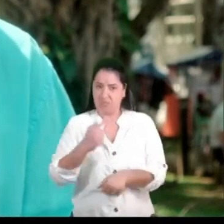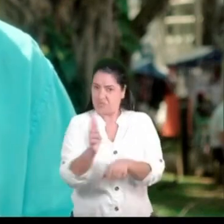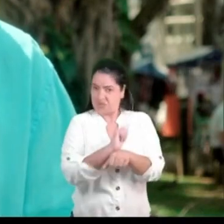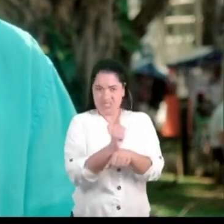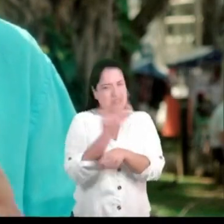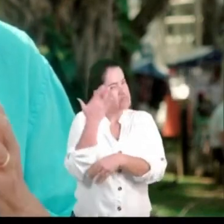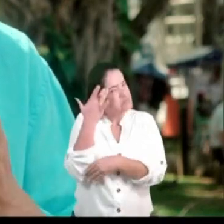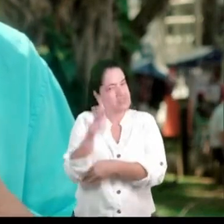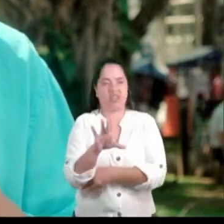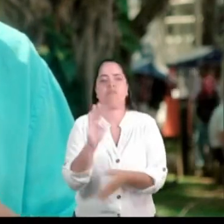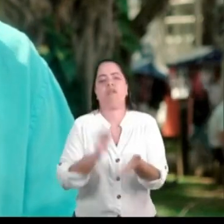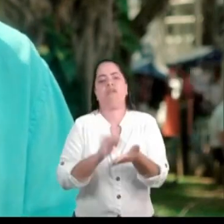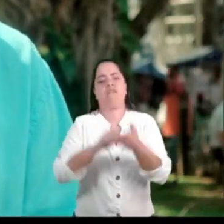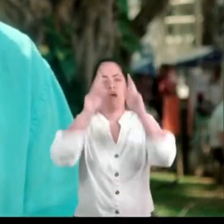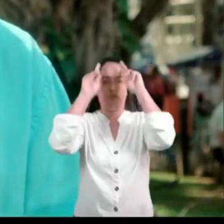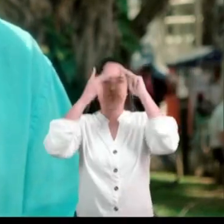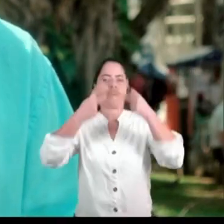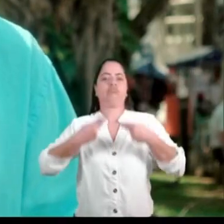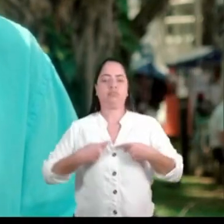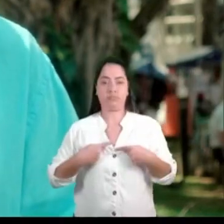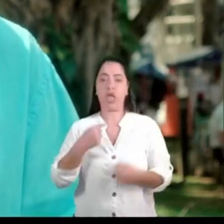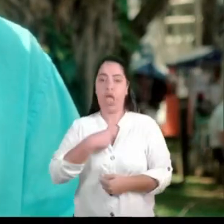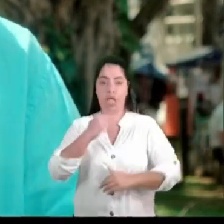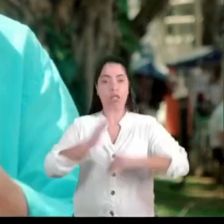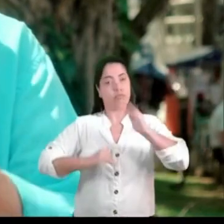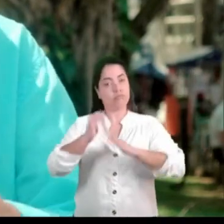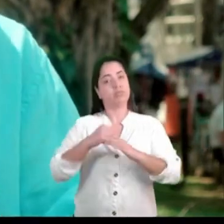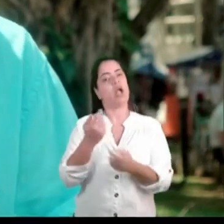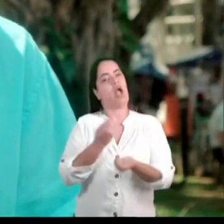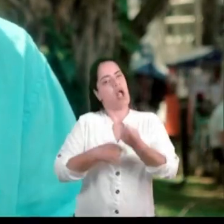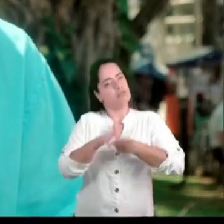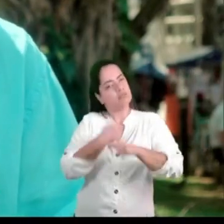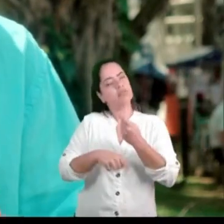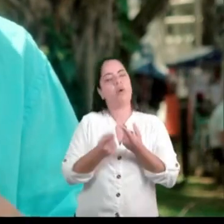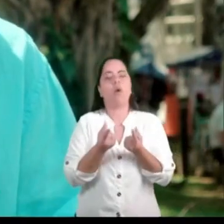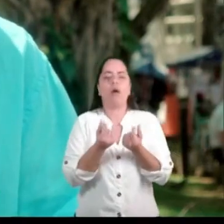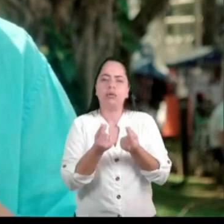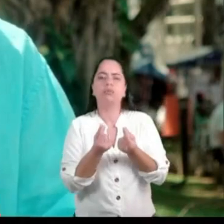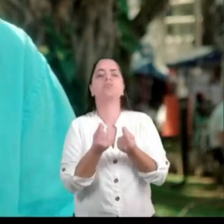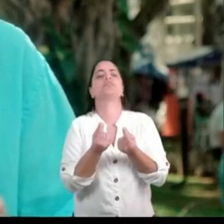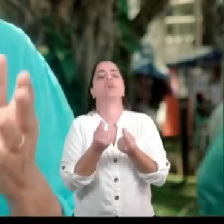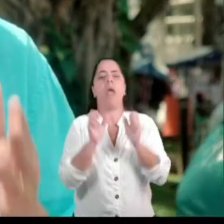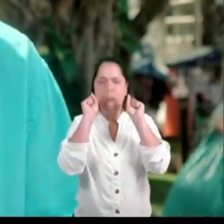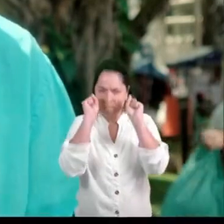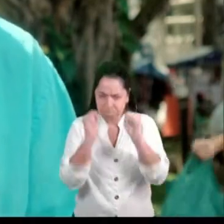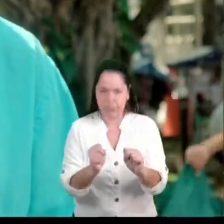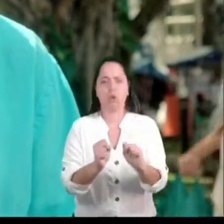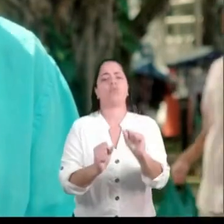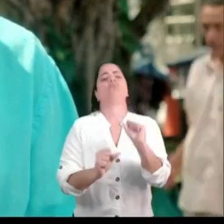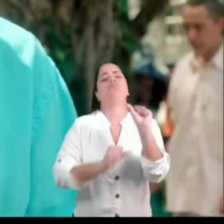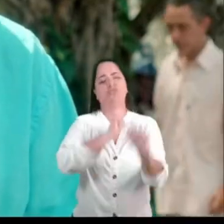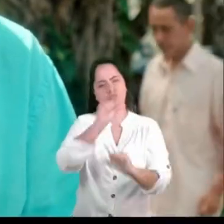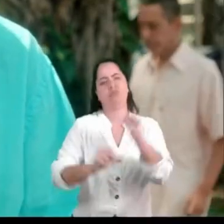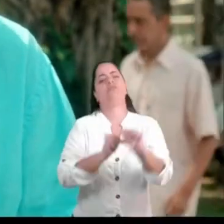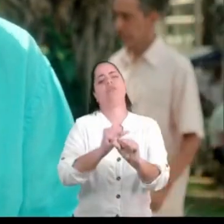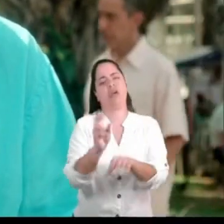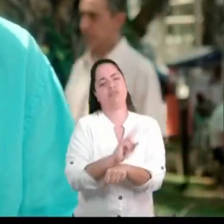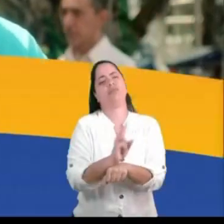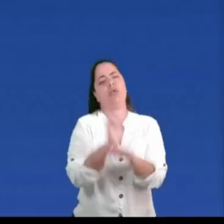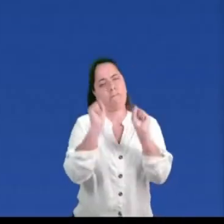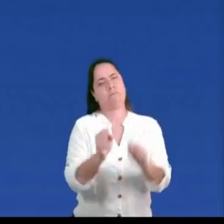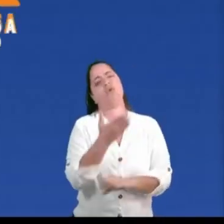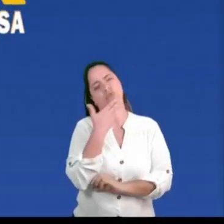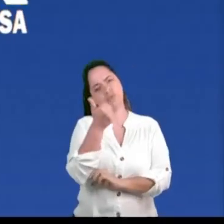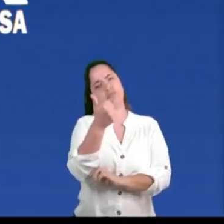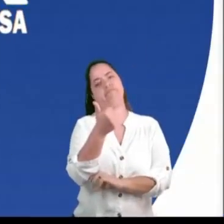desumano. Eu sou administrador e economista. E garanto a você, a segurança tem jeito. Dá para fazer